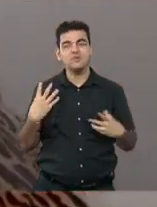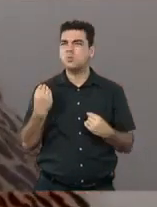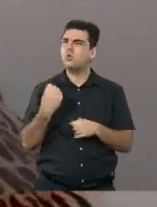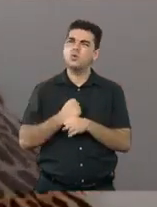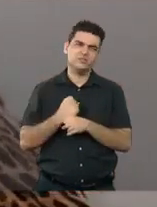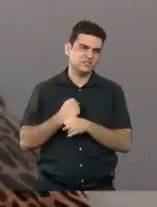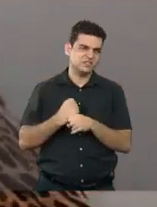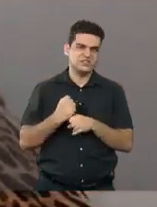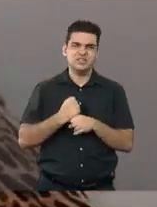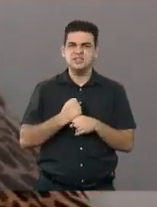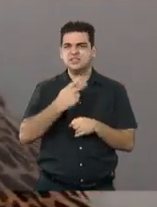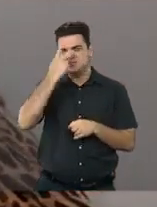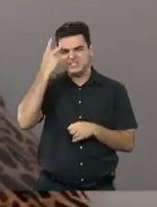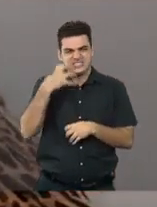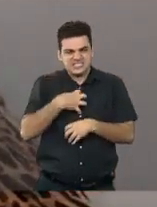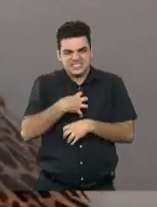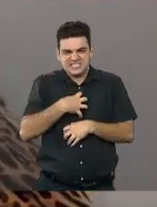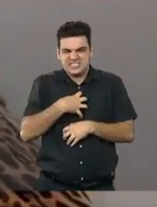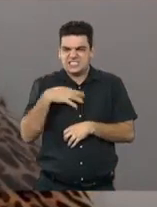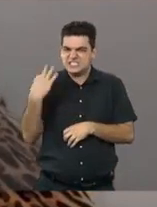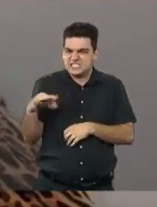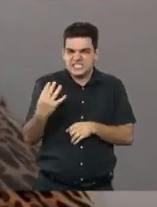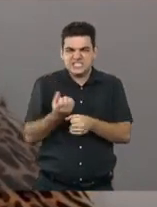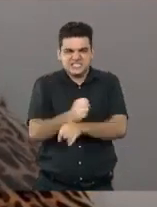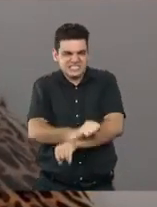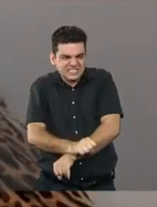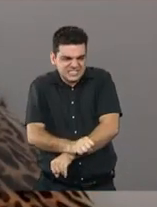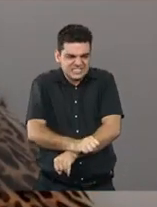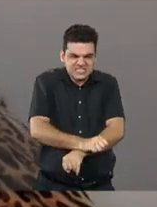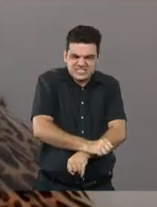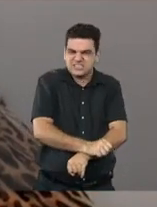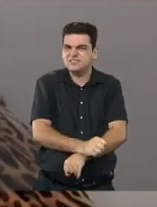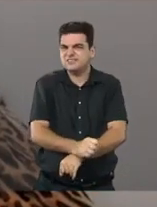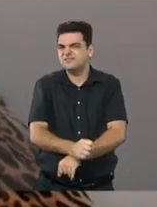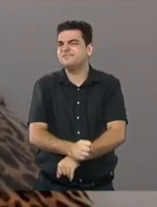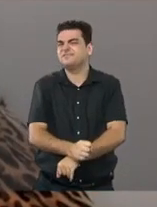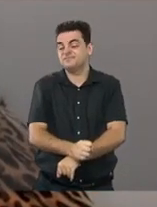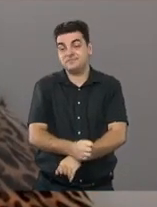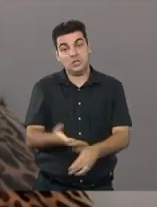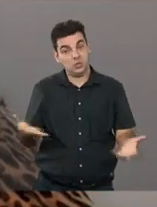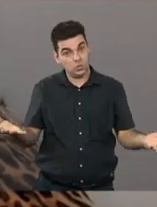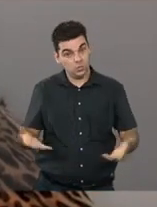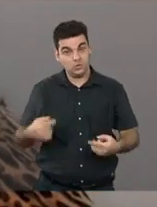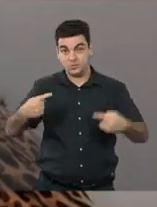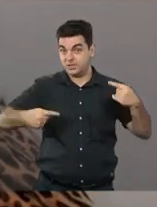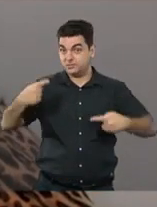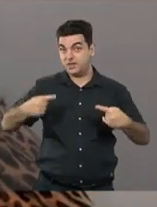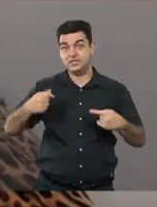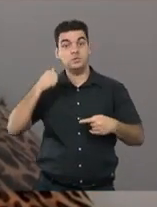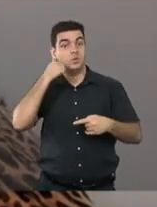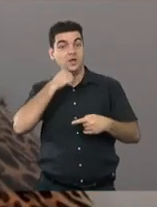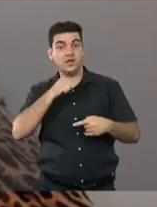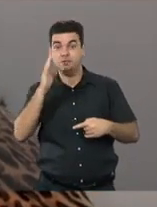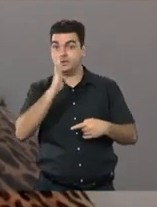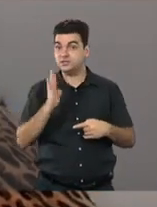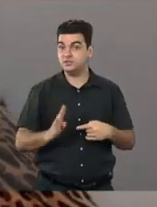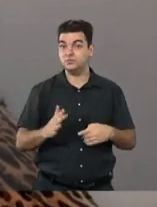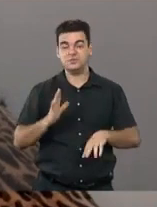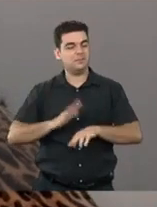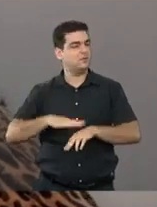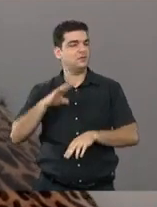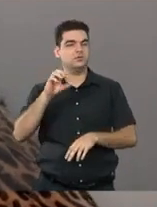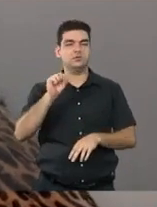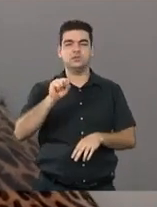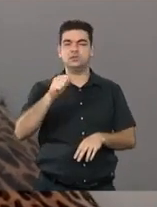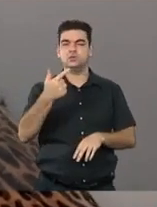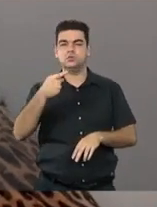anos. Então, acho que isso deixou uma marca muito grande, porque a gente, no Grupo Mulheres do Brasil, agora com mais de 82 mil mulheres, eu quero